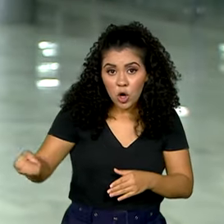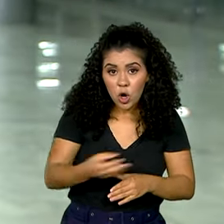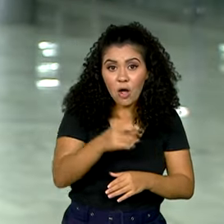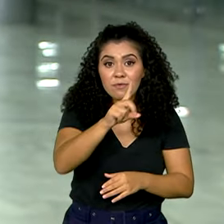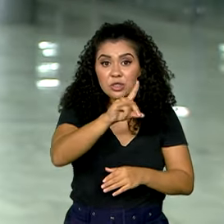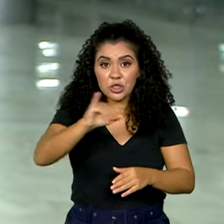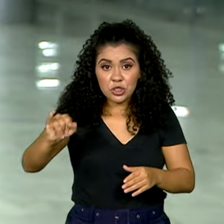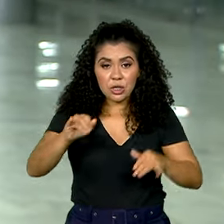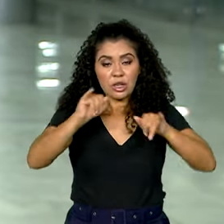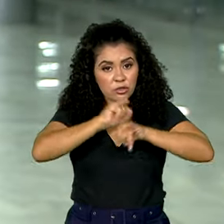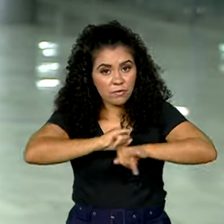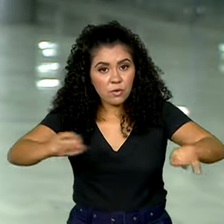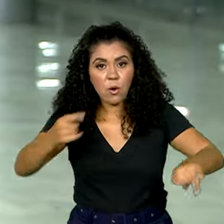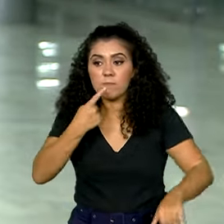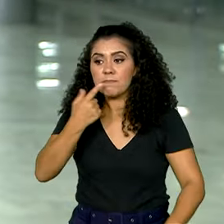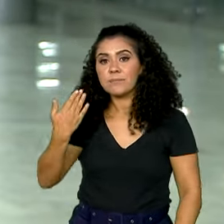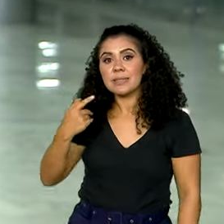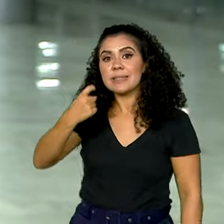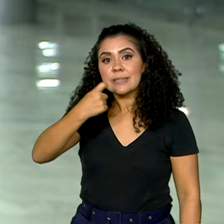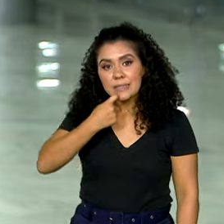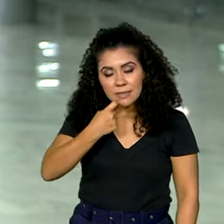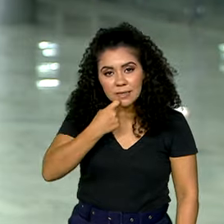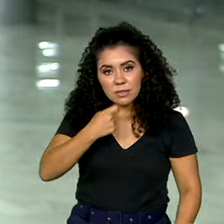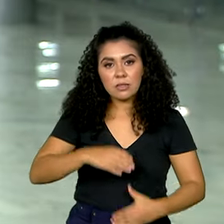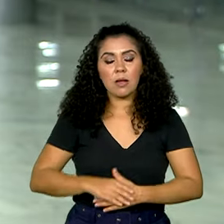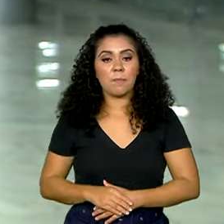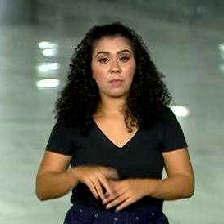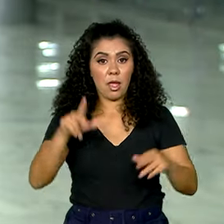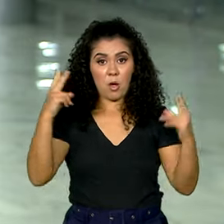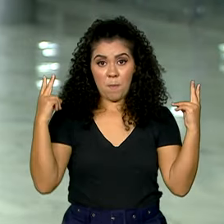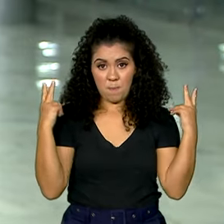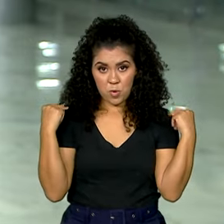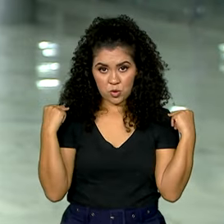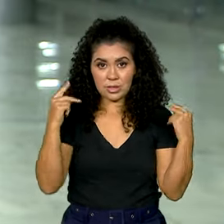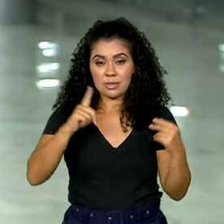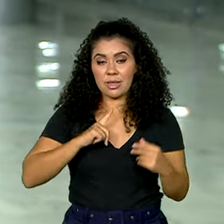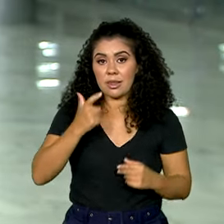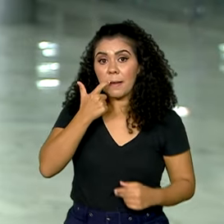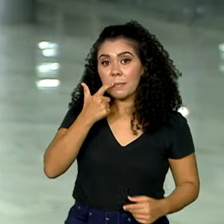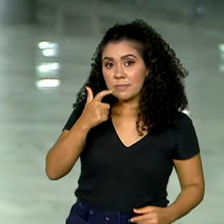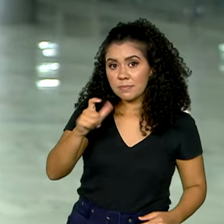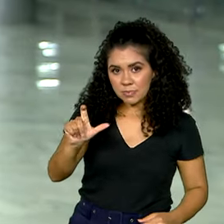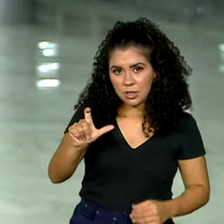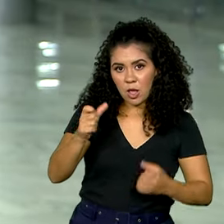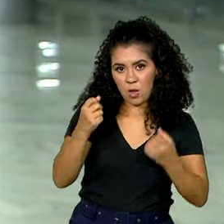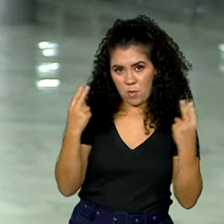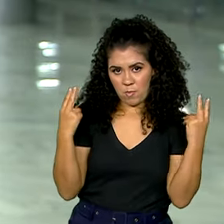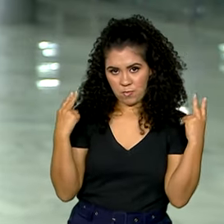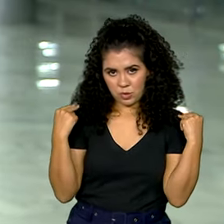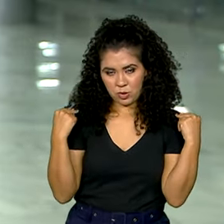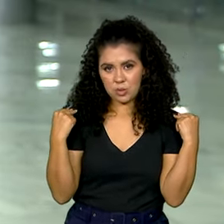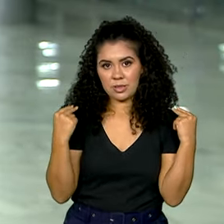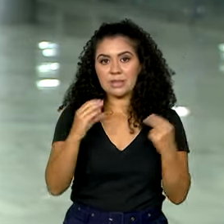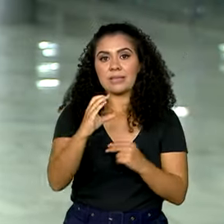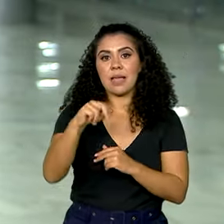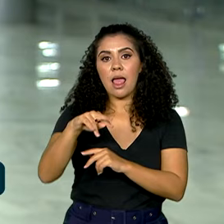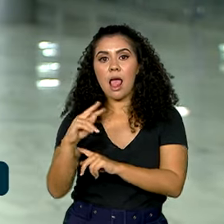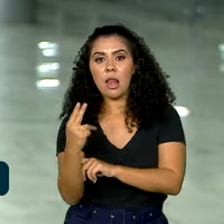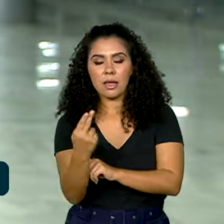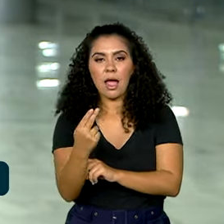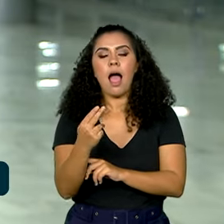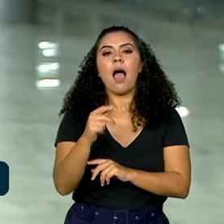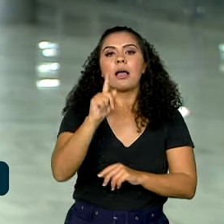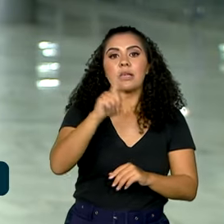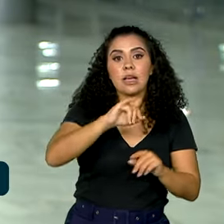divulgadas nesta sexta-feira são as seguintes. Pra motorista que tem a Carteira Nacional de Habilitação com validade entre